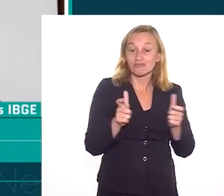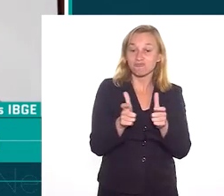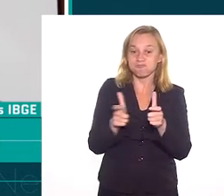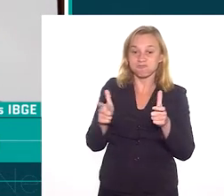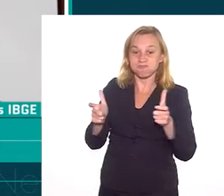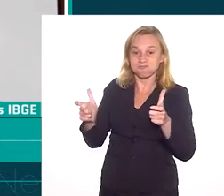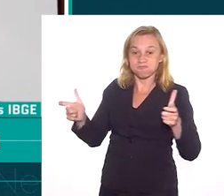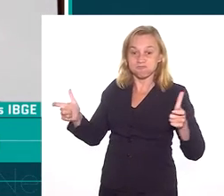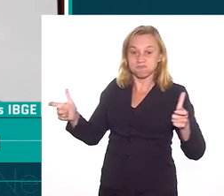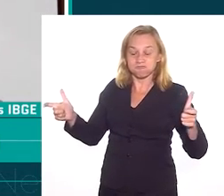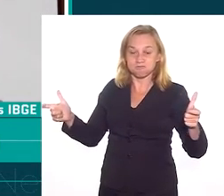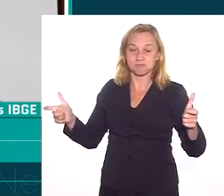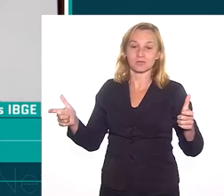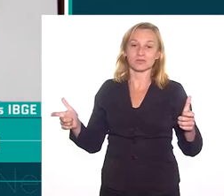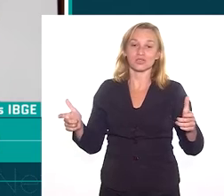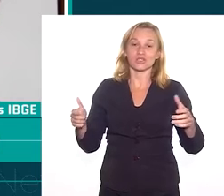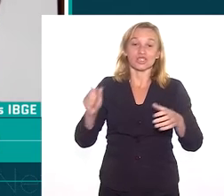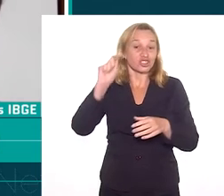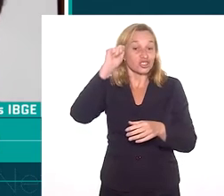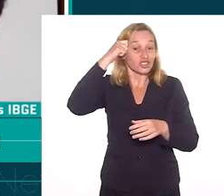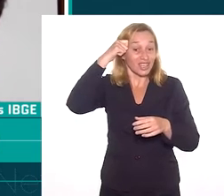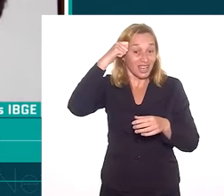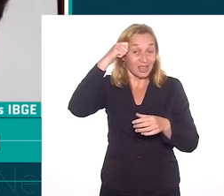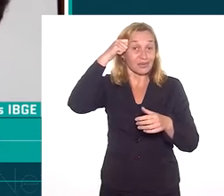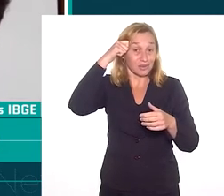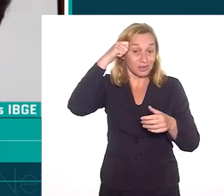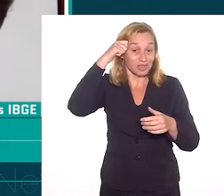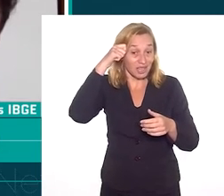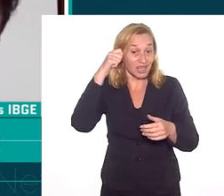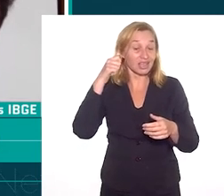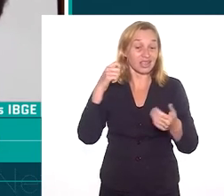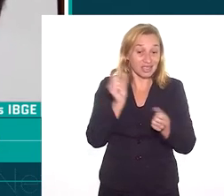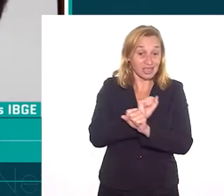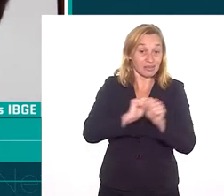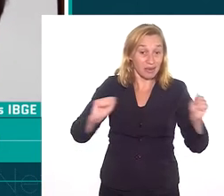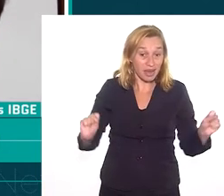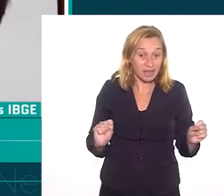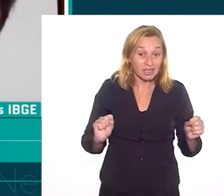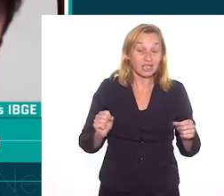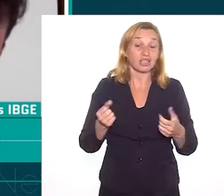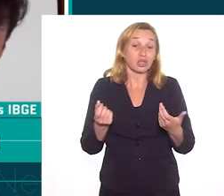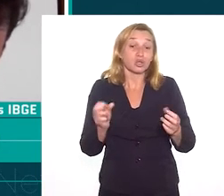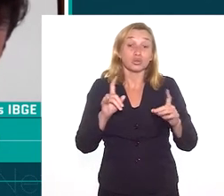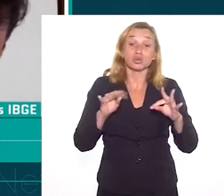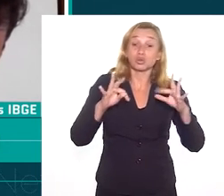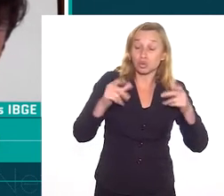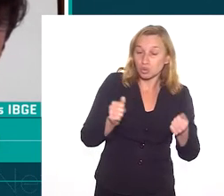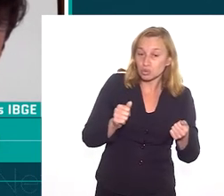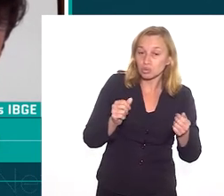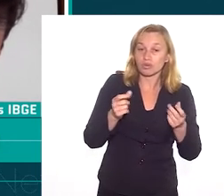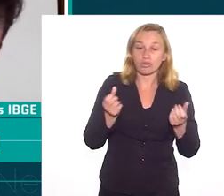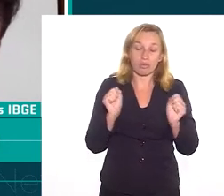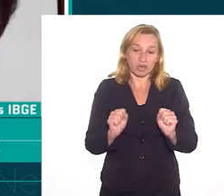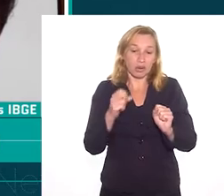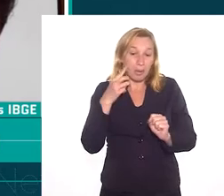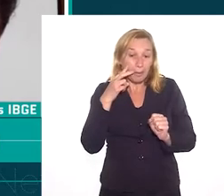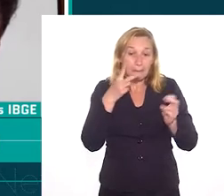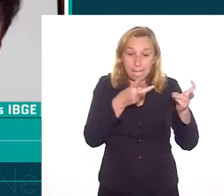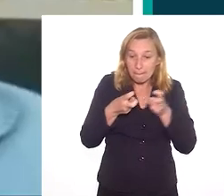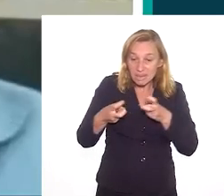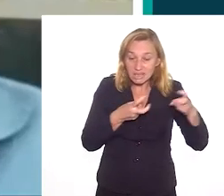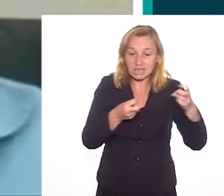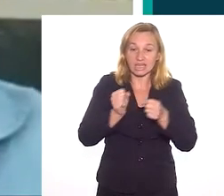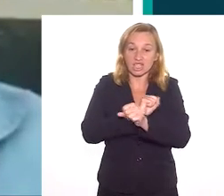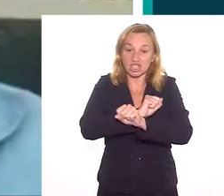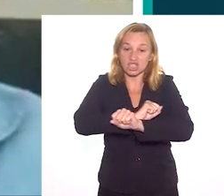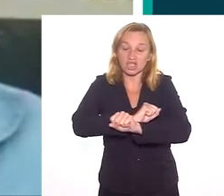o concrescimento do movimento abolicionista, tudo isso também são fatores extremamente relevantes para que nós possamos pensar o fim,